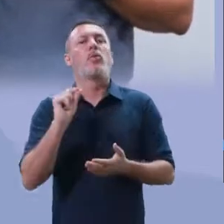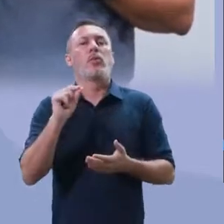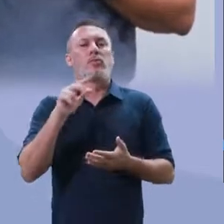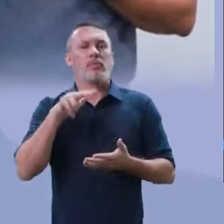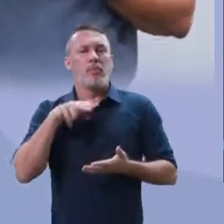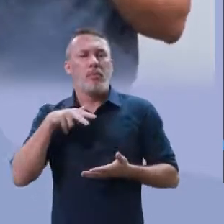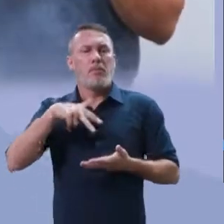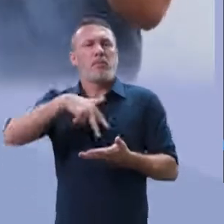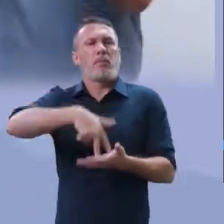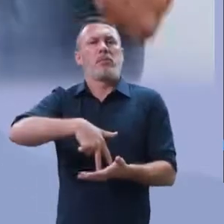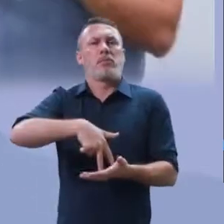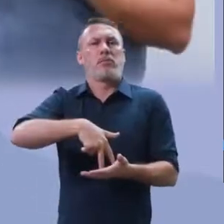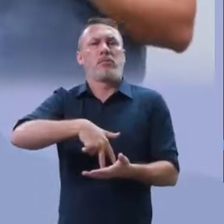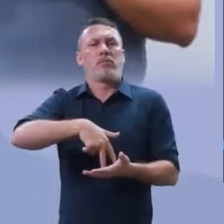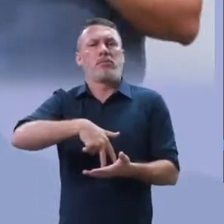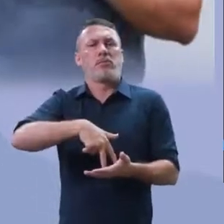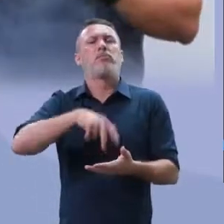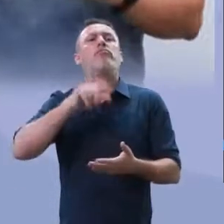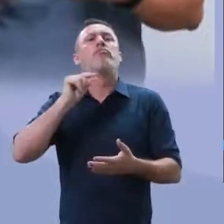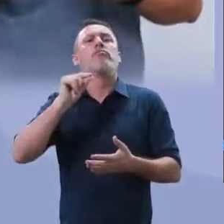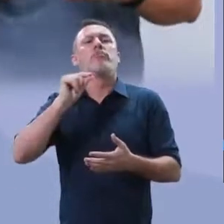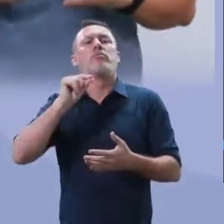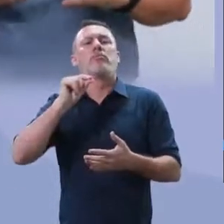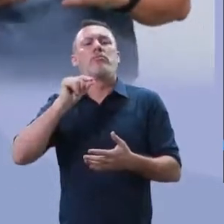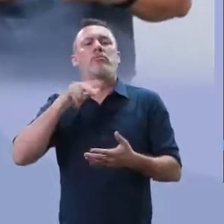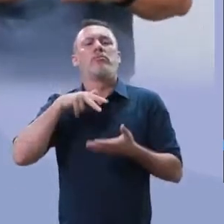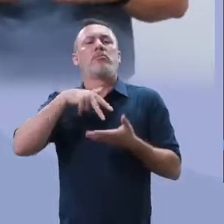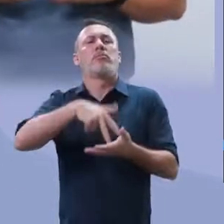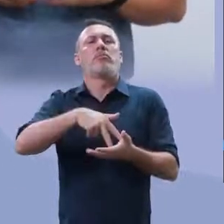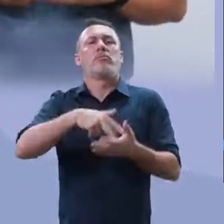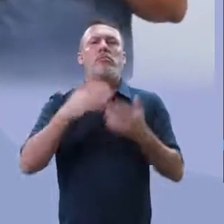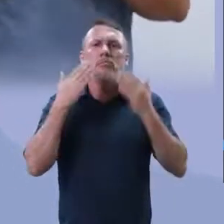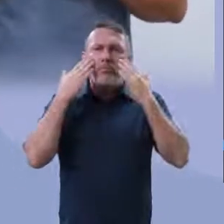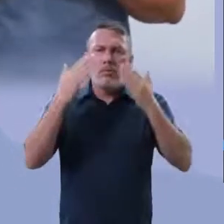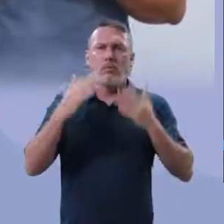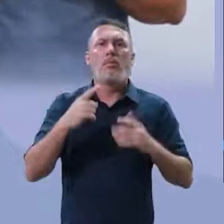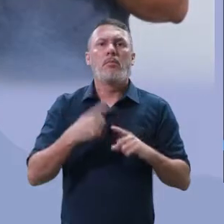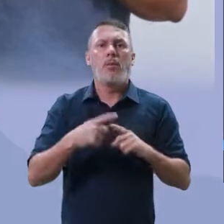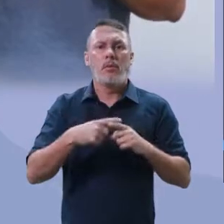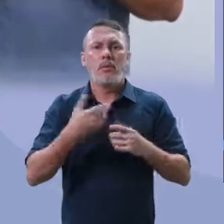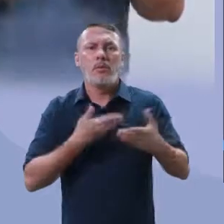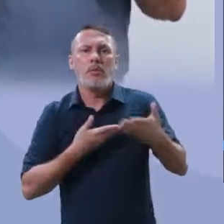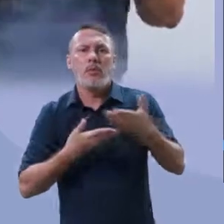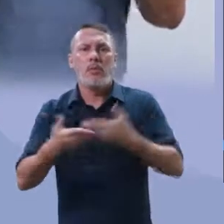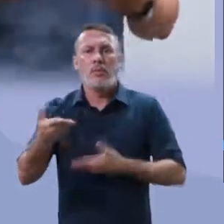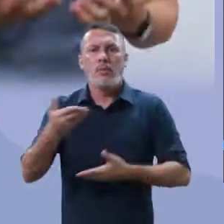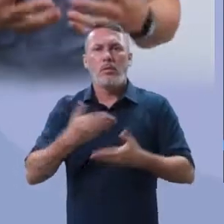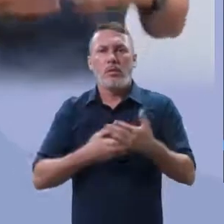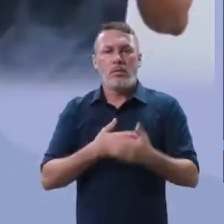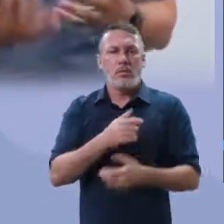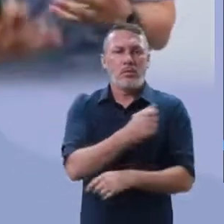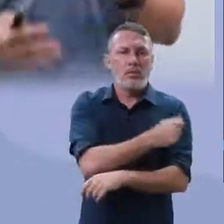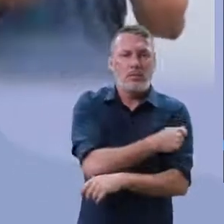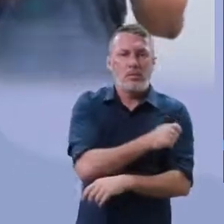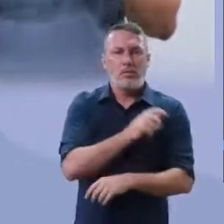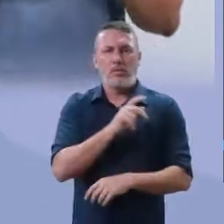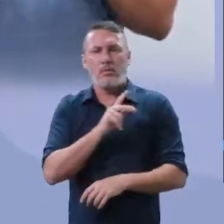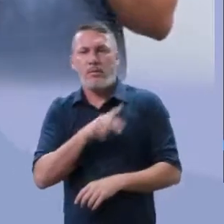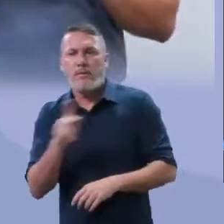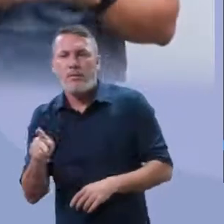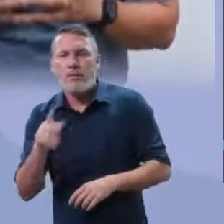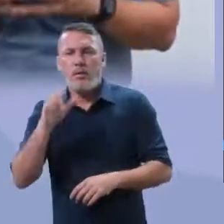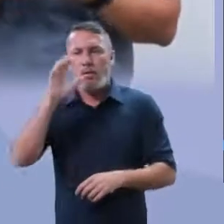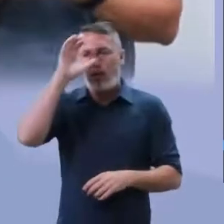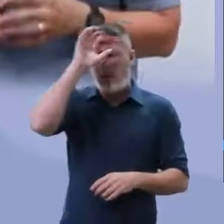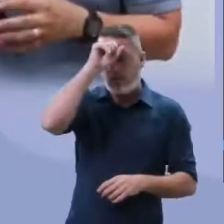A ideia do protagonismo. Porque você, aluno, começou a aprender o que nós, professores, sempre, sempre falamos. Olha,